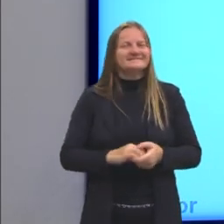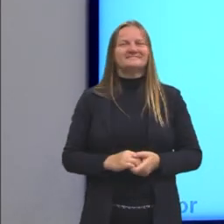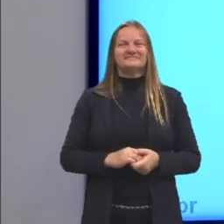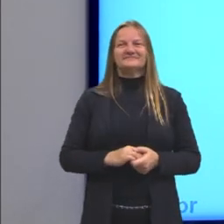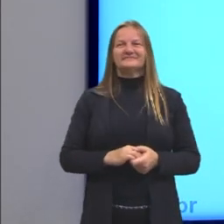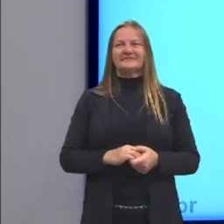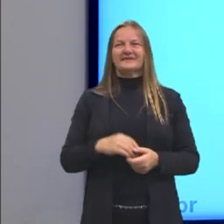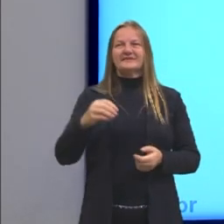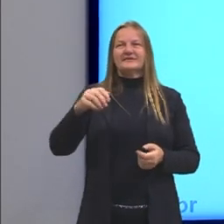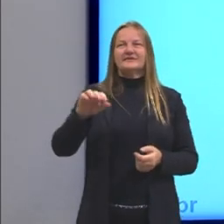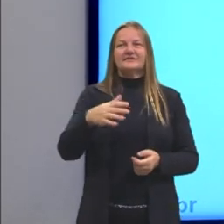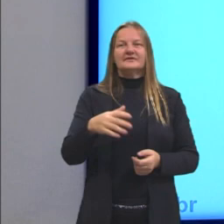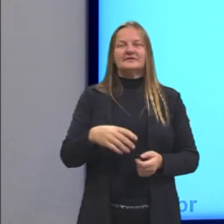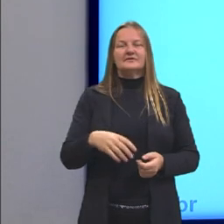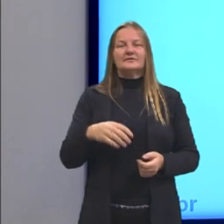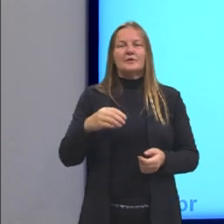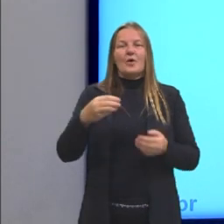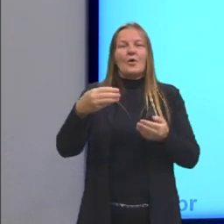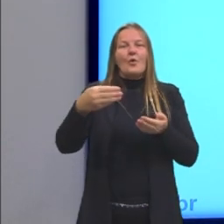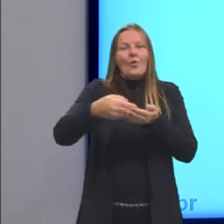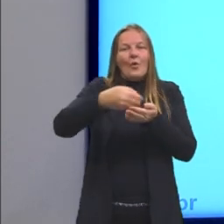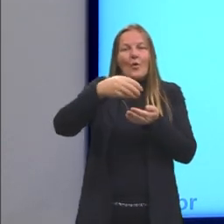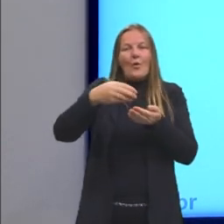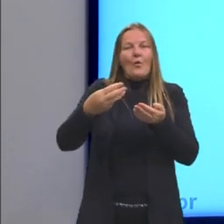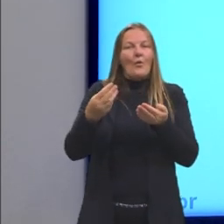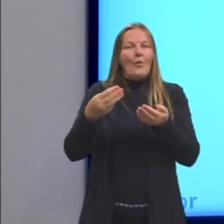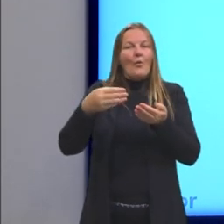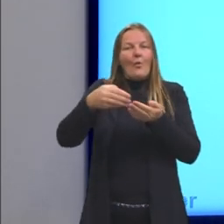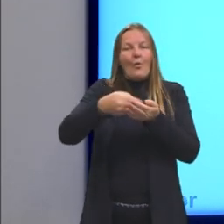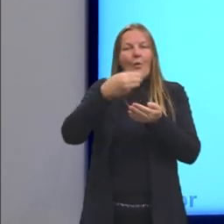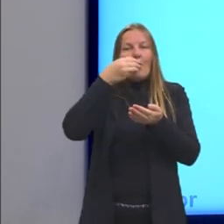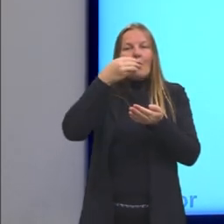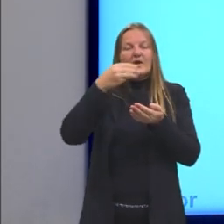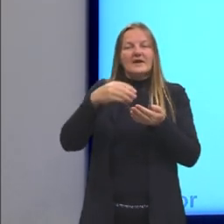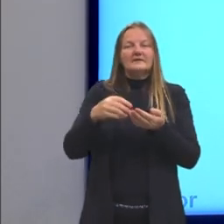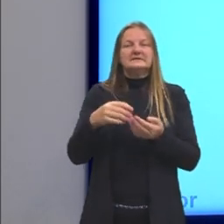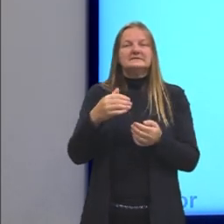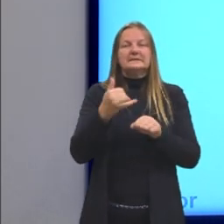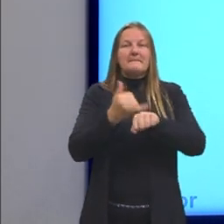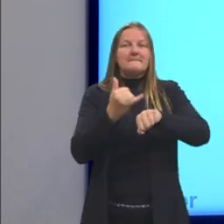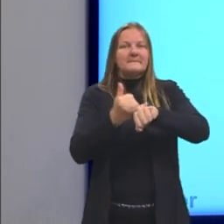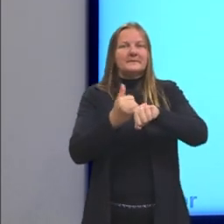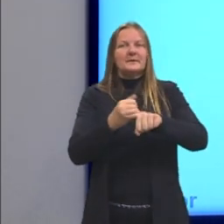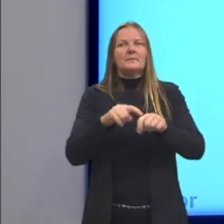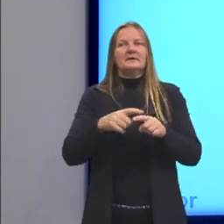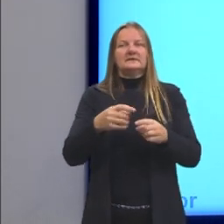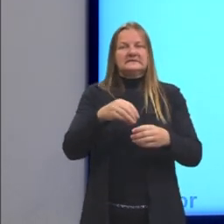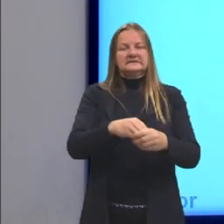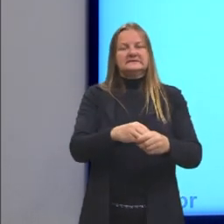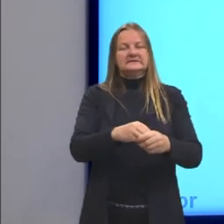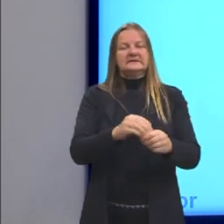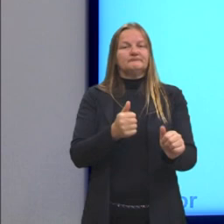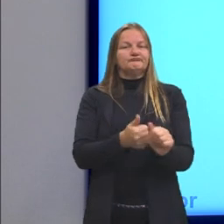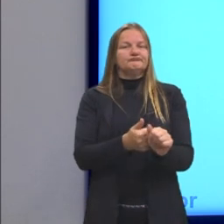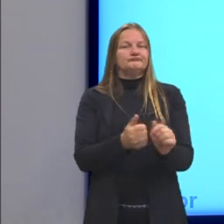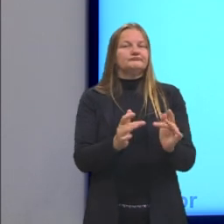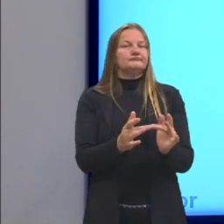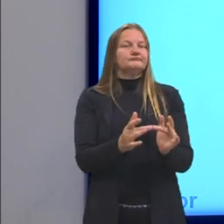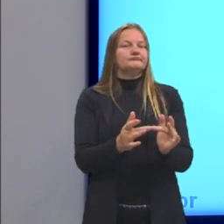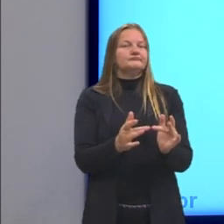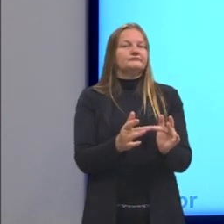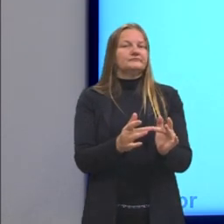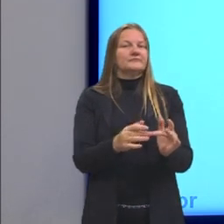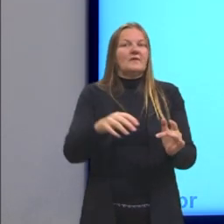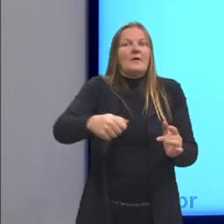Porque, às vezes, a gente tem alguma colher, alguma coisa assim, que o cabo é totalmente metálico. Mas, quando a gente deixa um tempinho dentro da panela encostada,